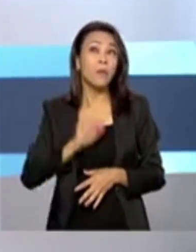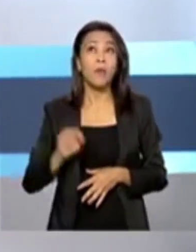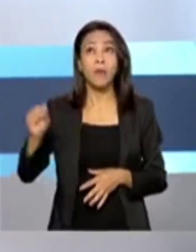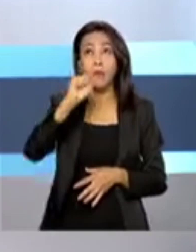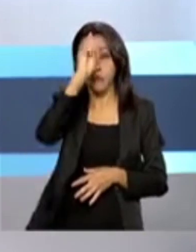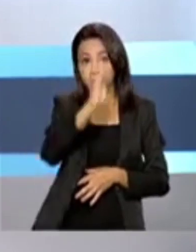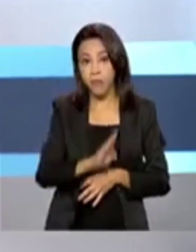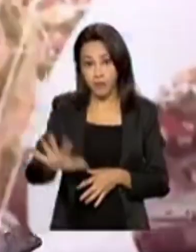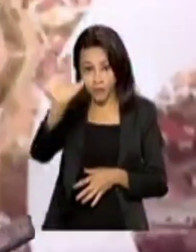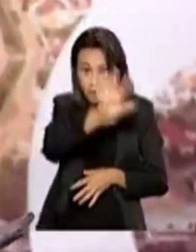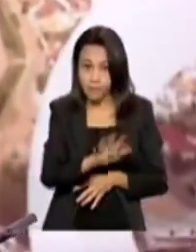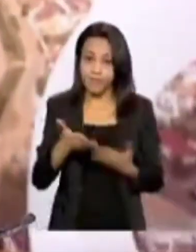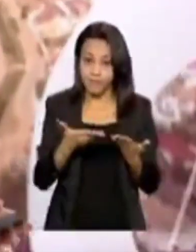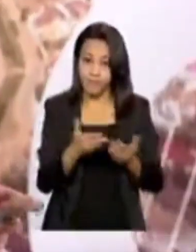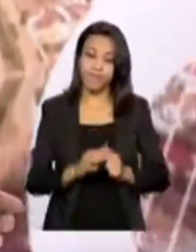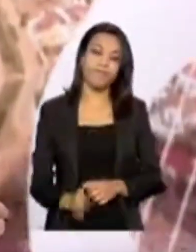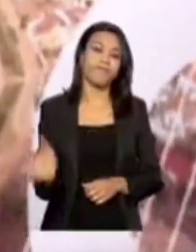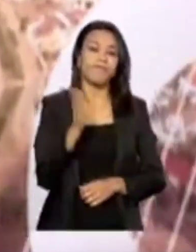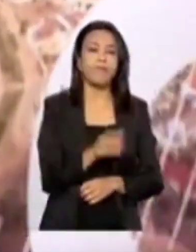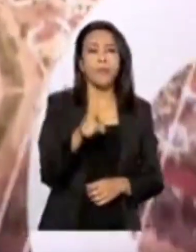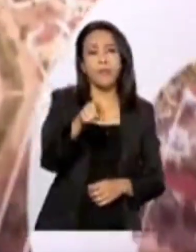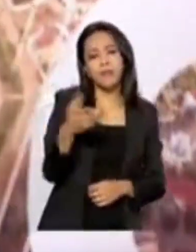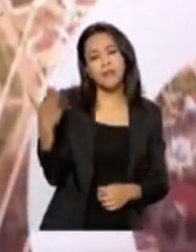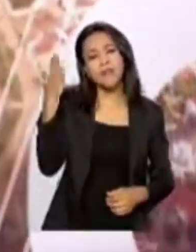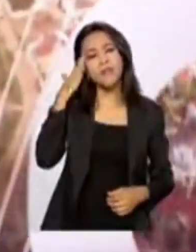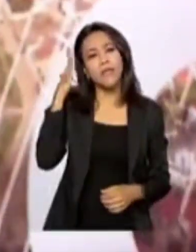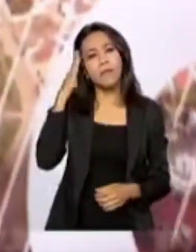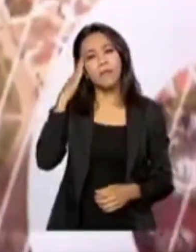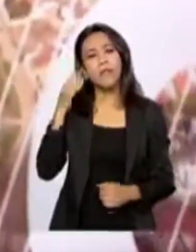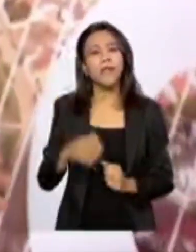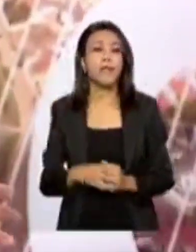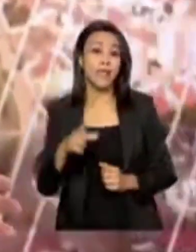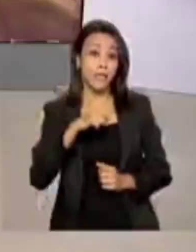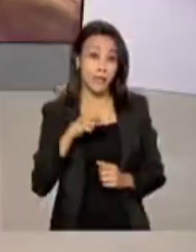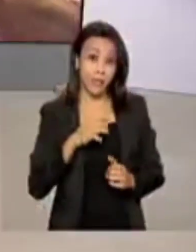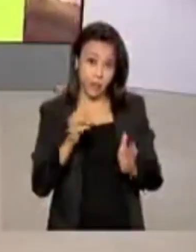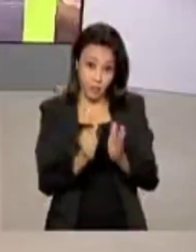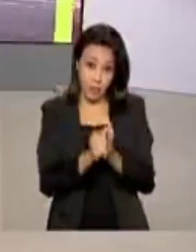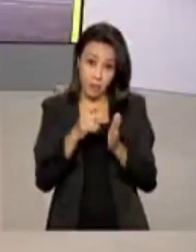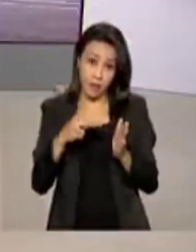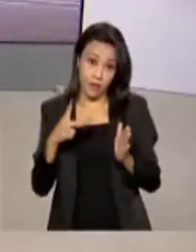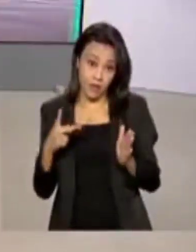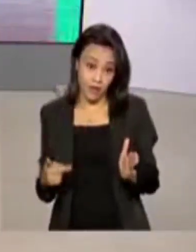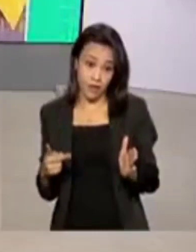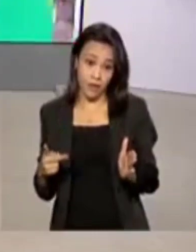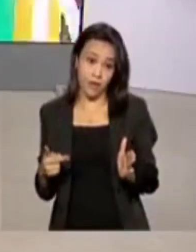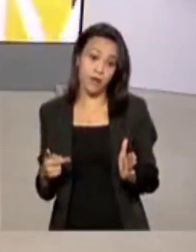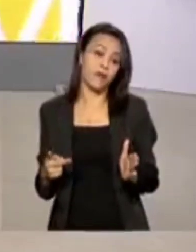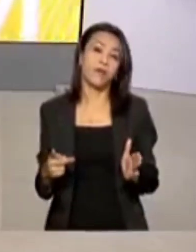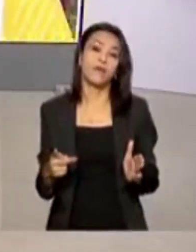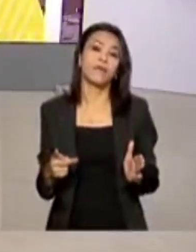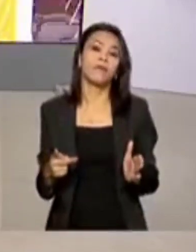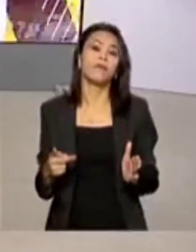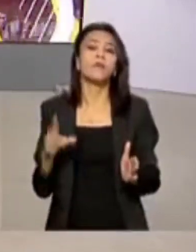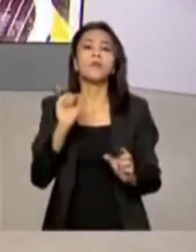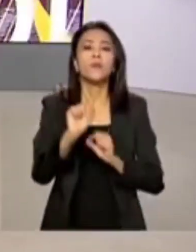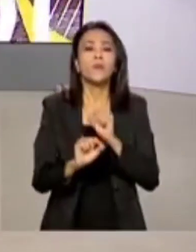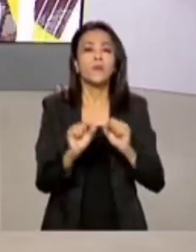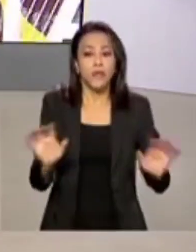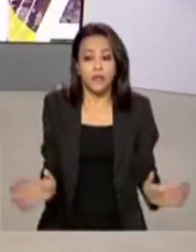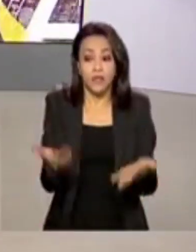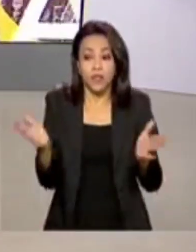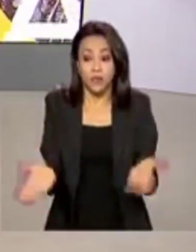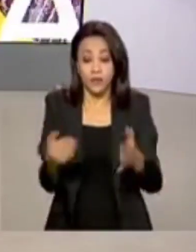país. Você sabia que existe um aplicativo que incentiva